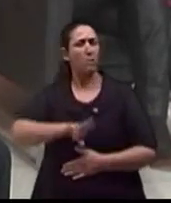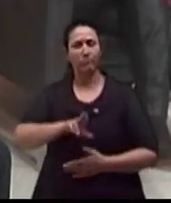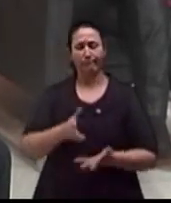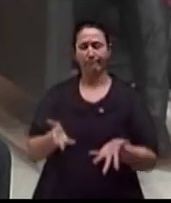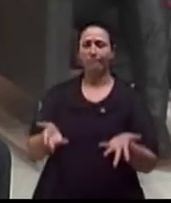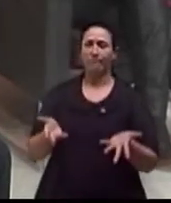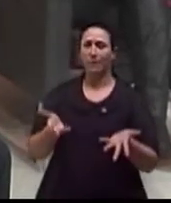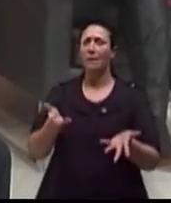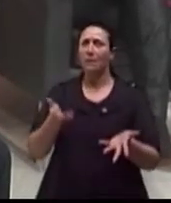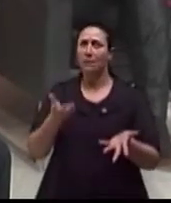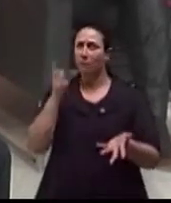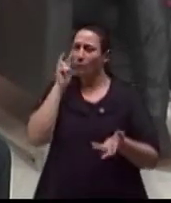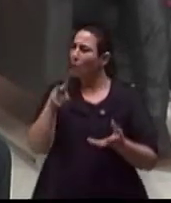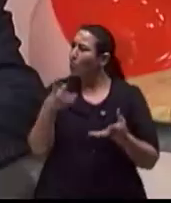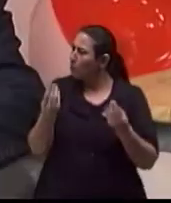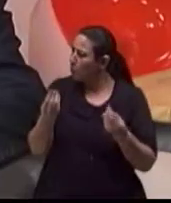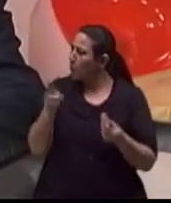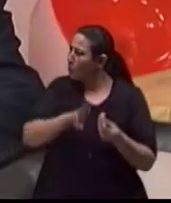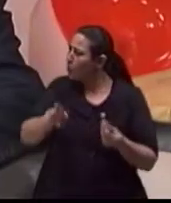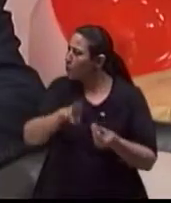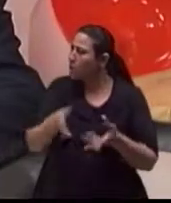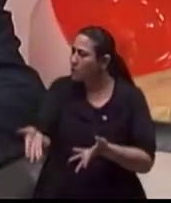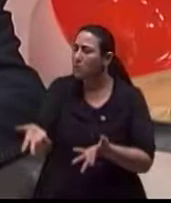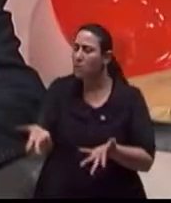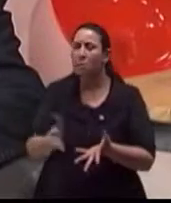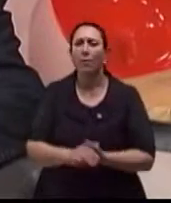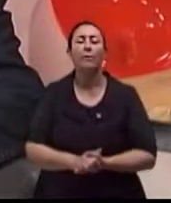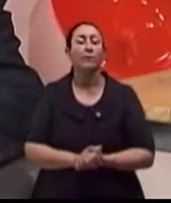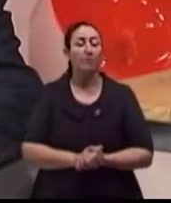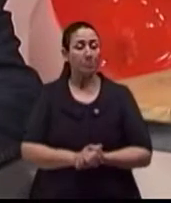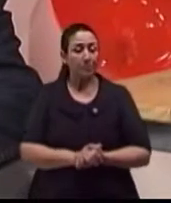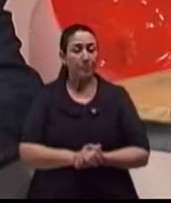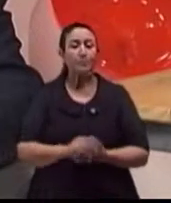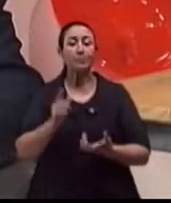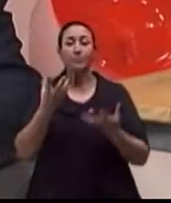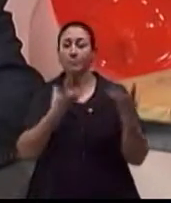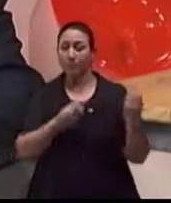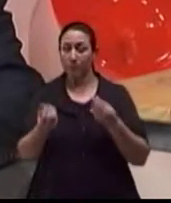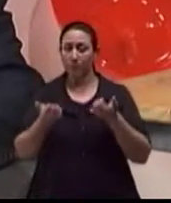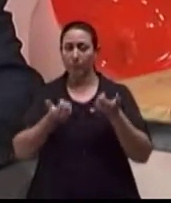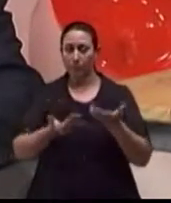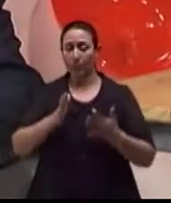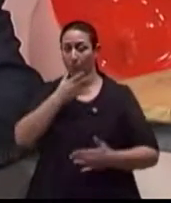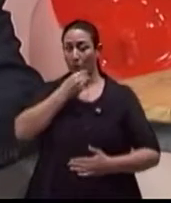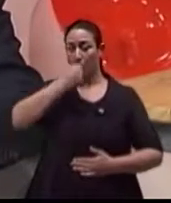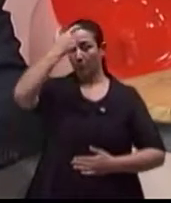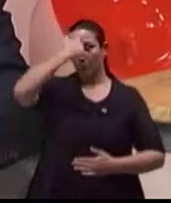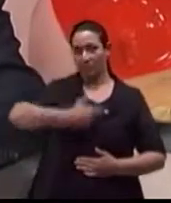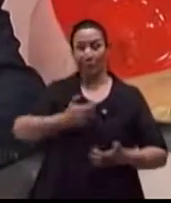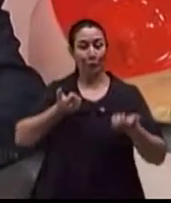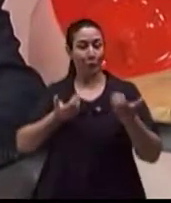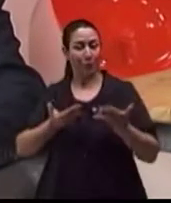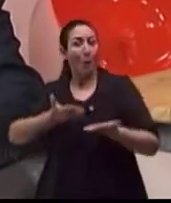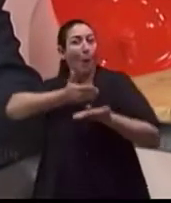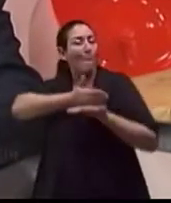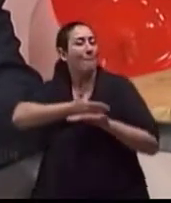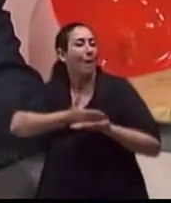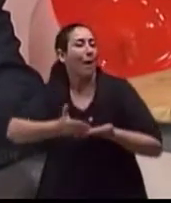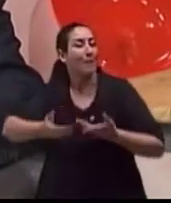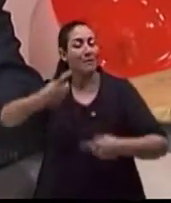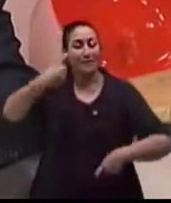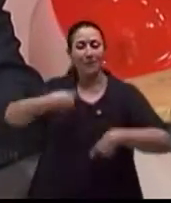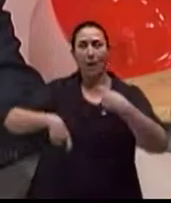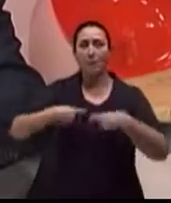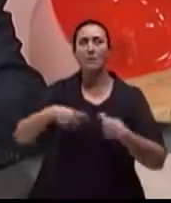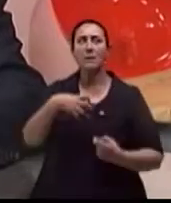de todo esse mote, doutor? É, os jovens, na verdade, todo homem jovem, quando vai começar a sua vida sexual, ele fica